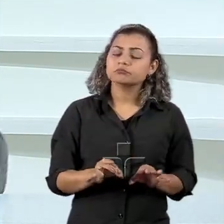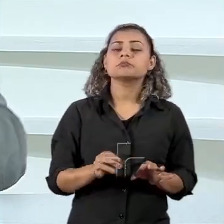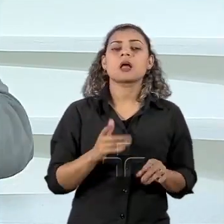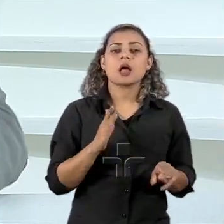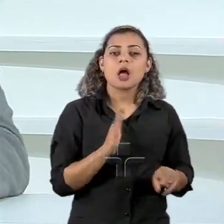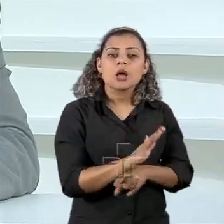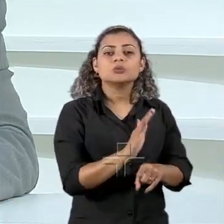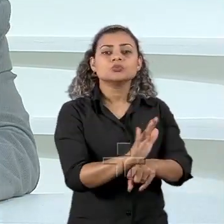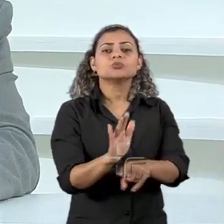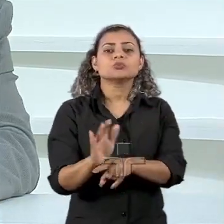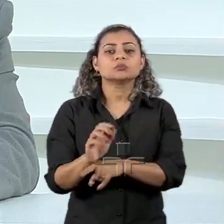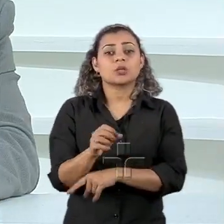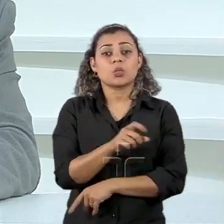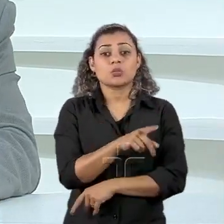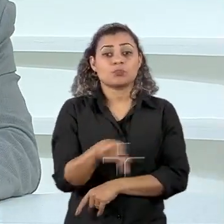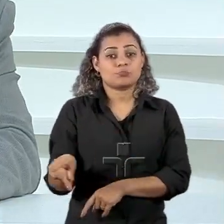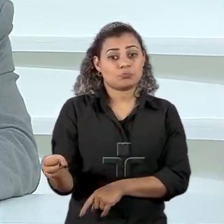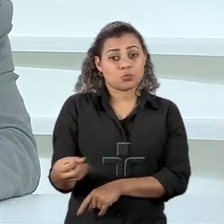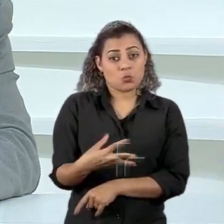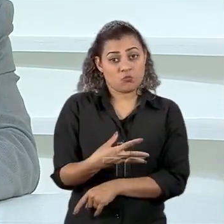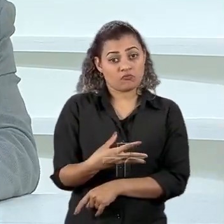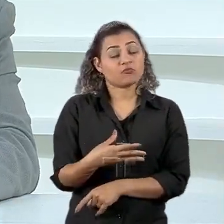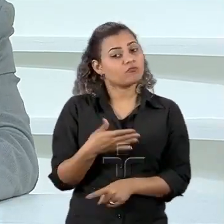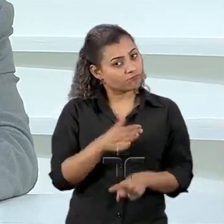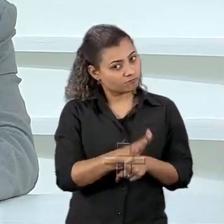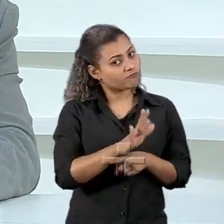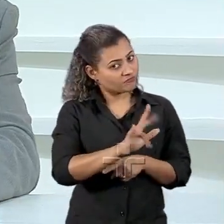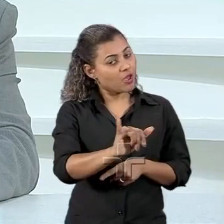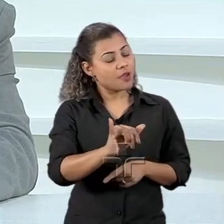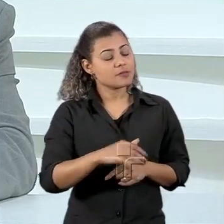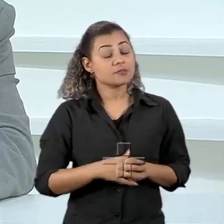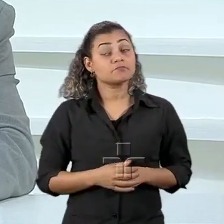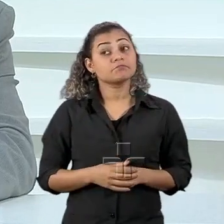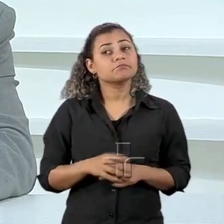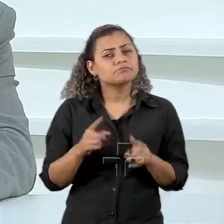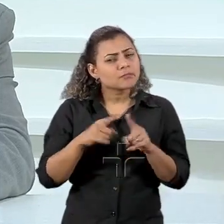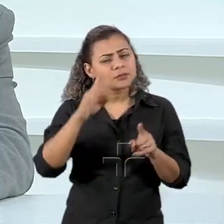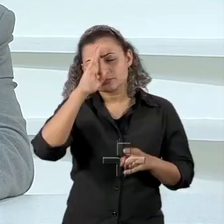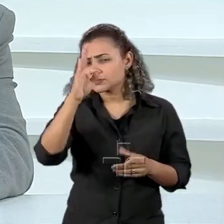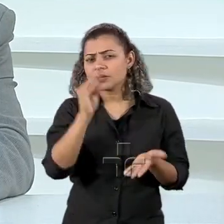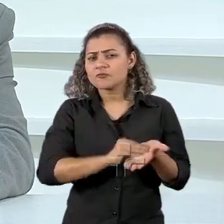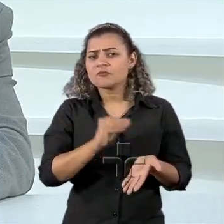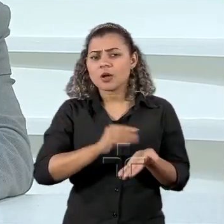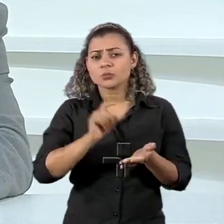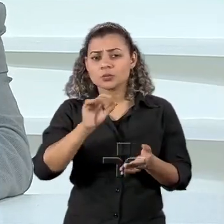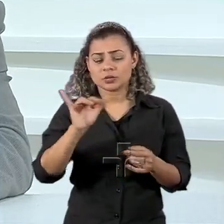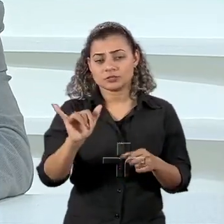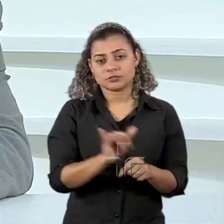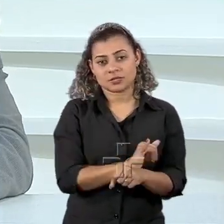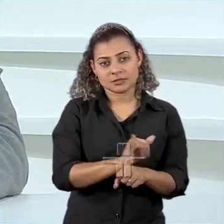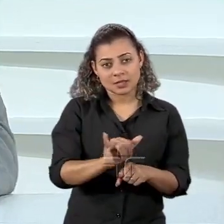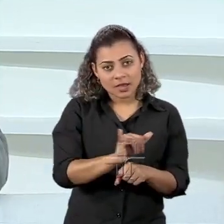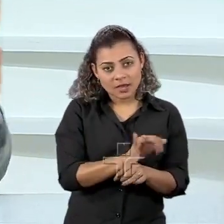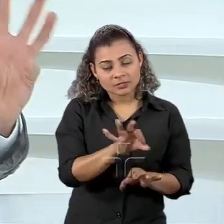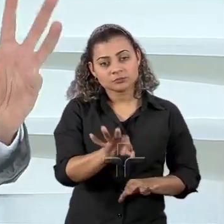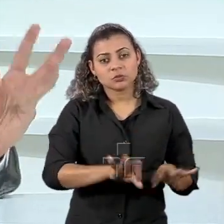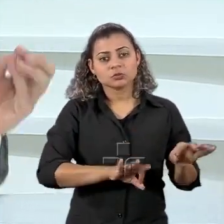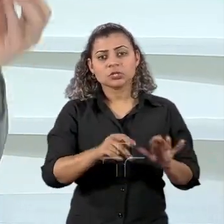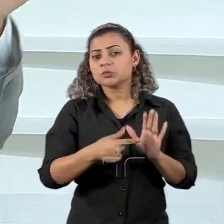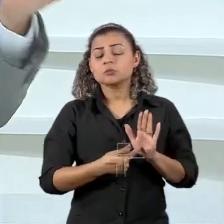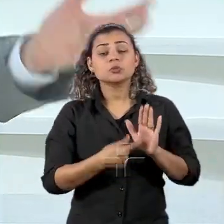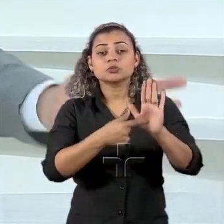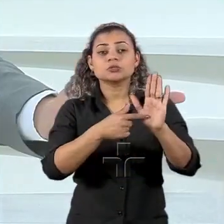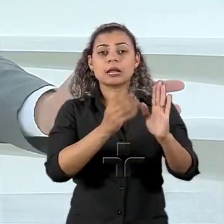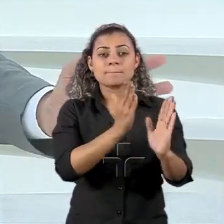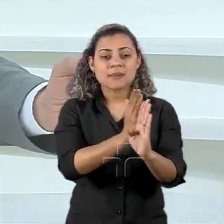próximo presidente seja ele qual for mas acho que o que falta mesmo é uma visão estratégica é projeto estratégico a identificação